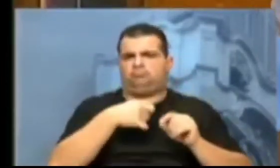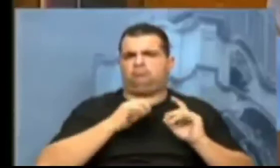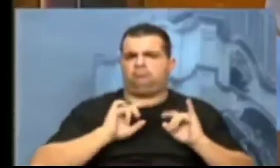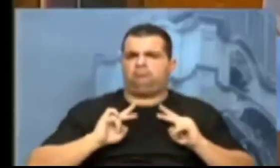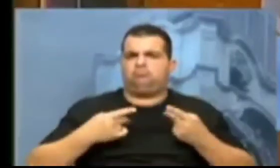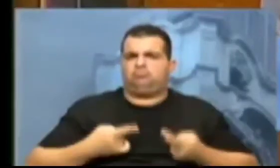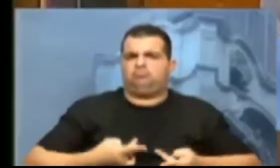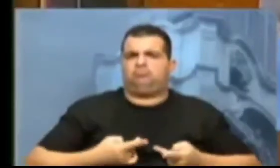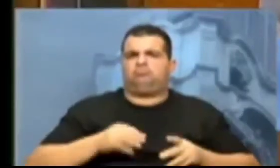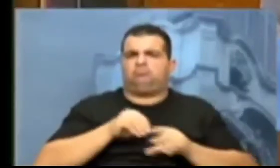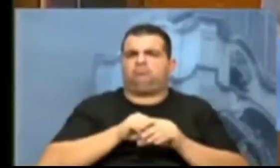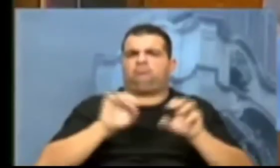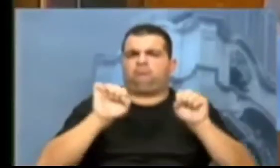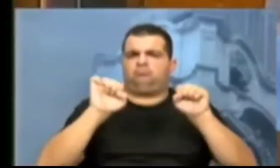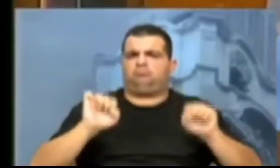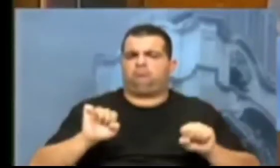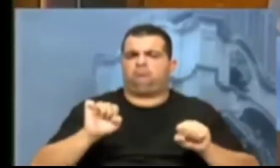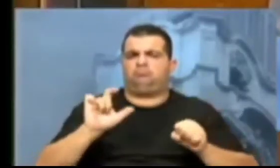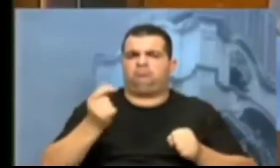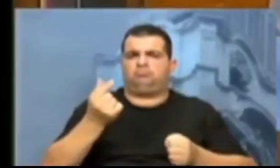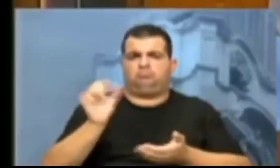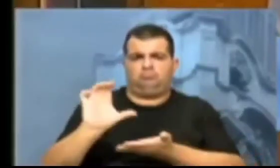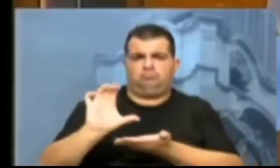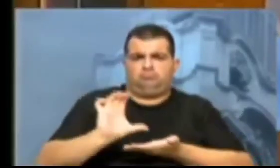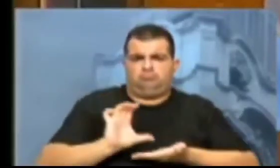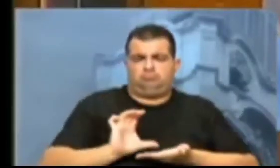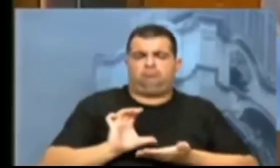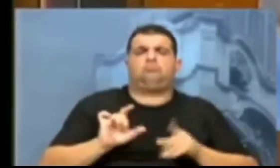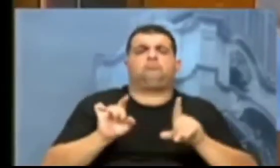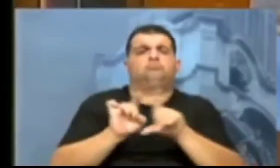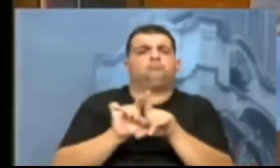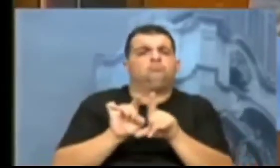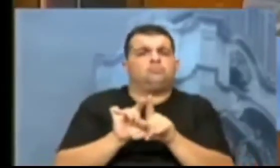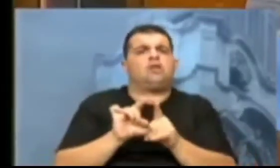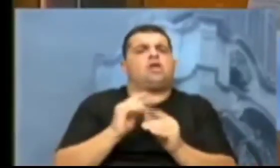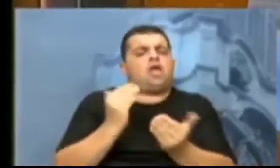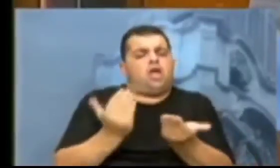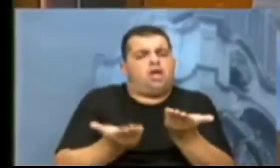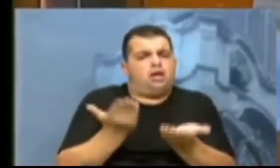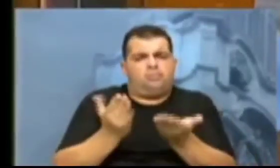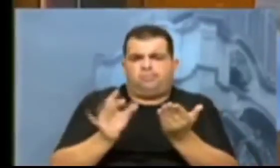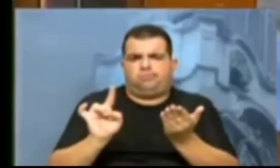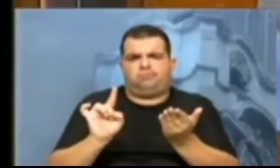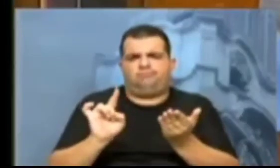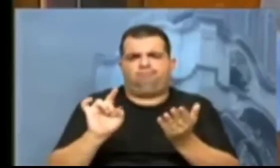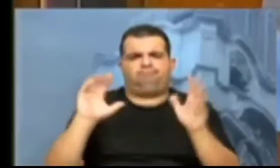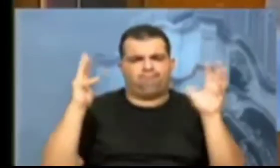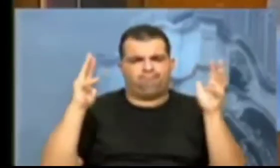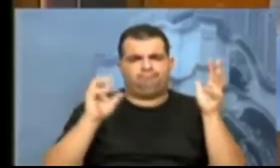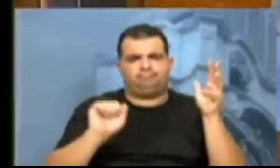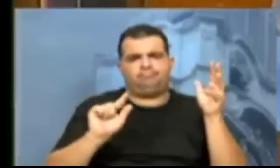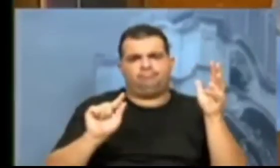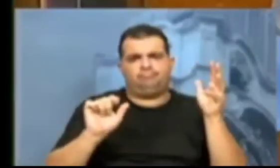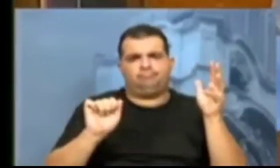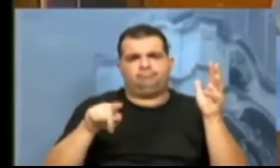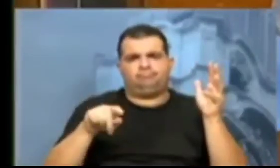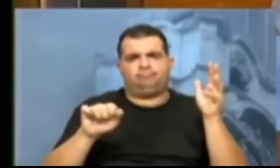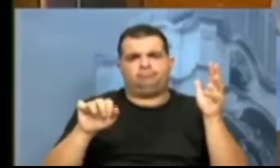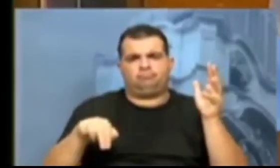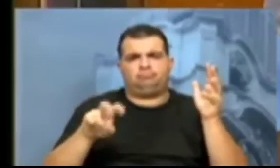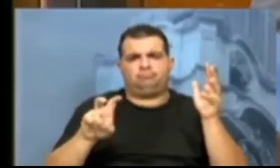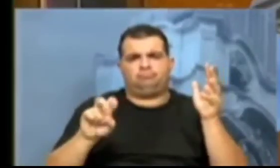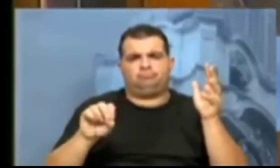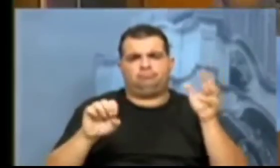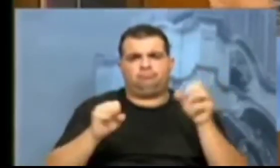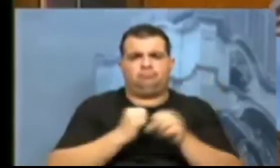dentro de um sistema capitalista e desigual. Então, parabéns à Agapan nesses 50 anos e